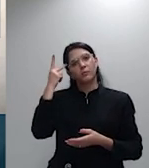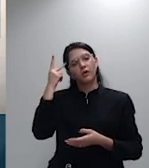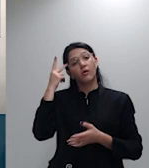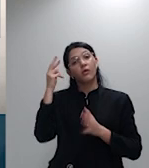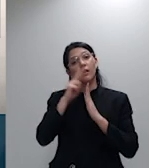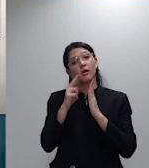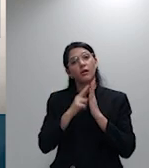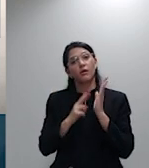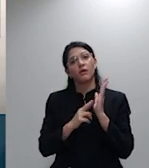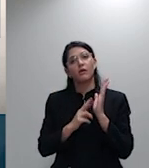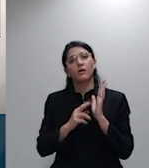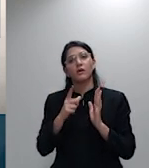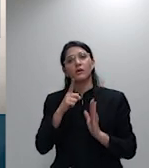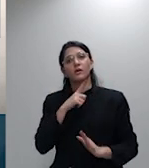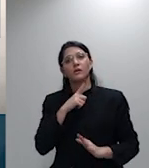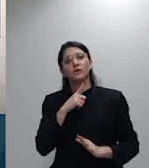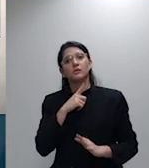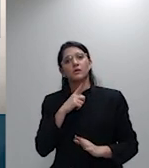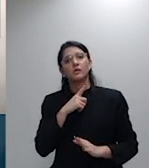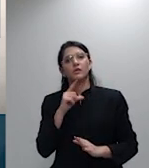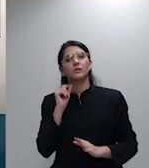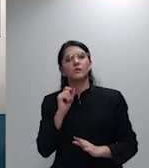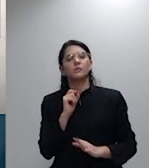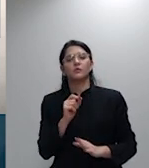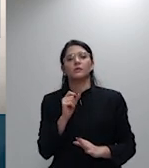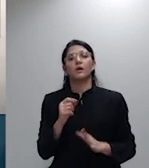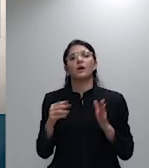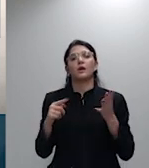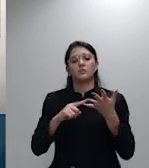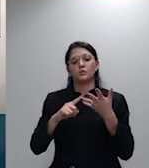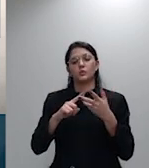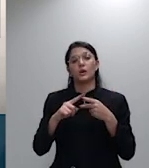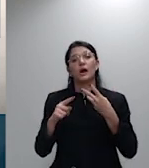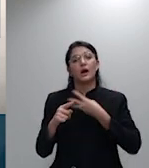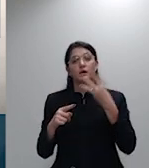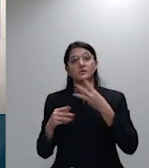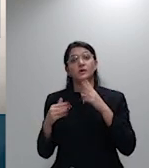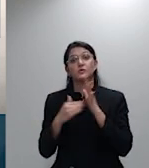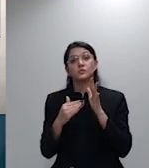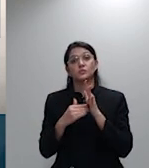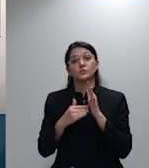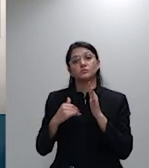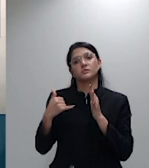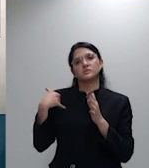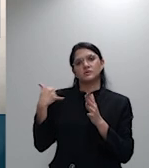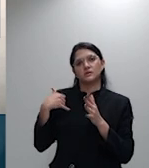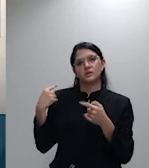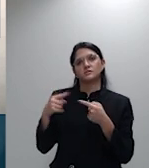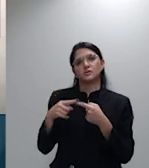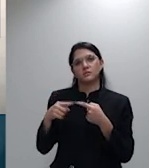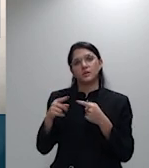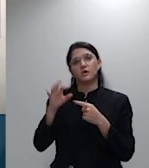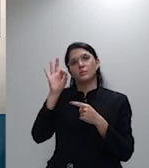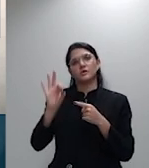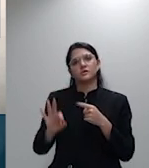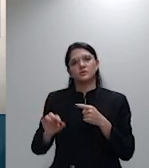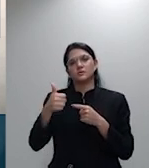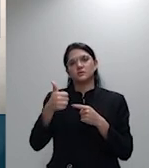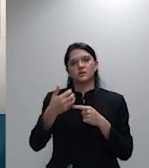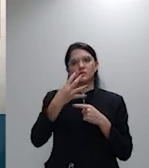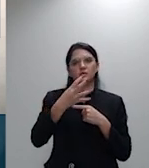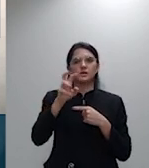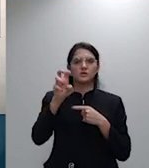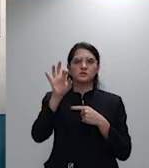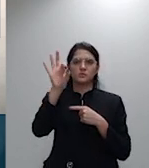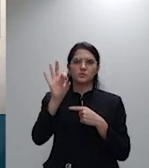três últimas faixas etárias ao percentual de 145% é dizer por exemplo se fosse